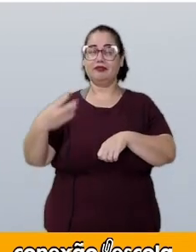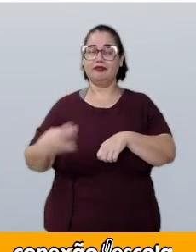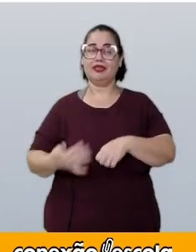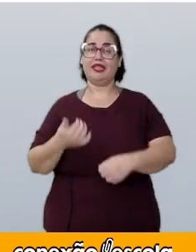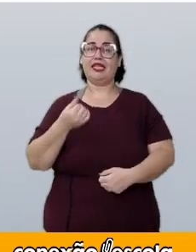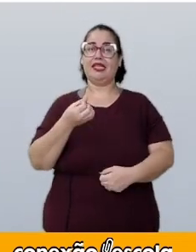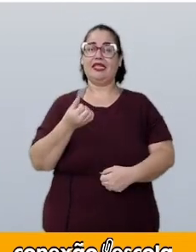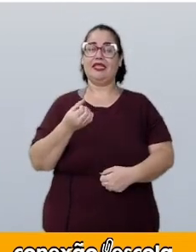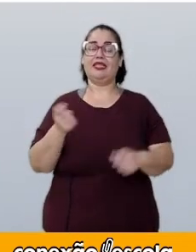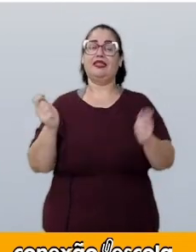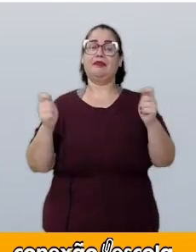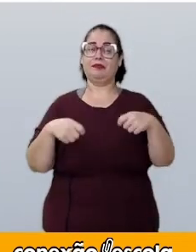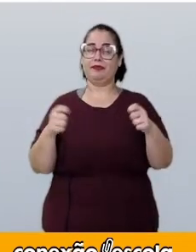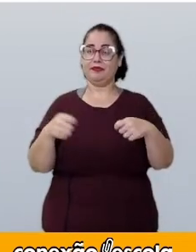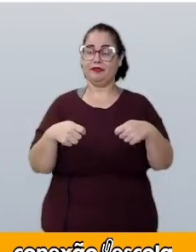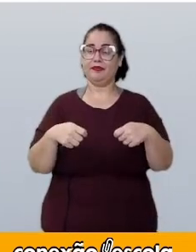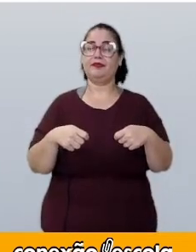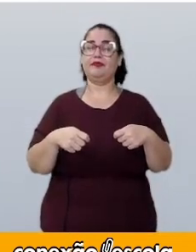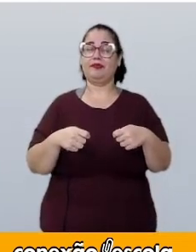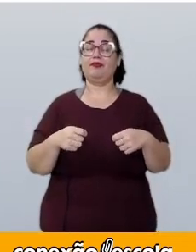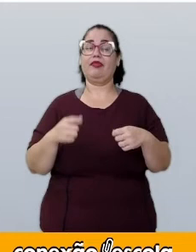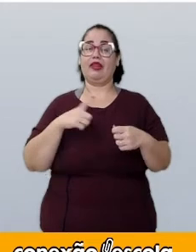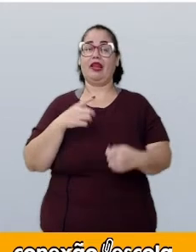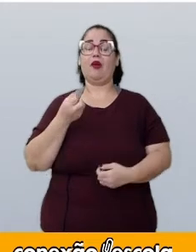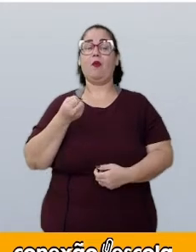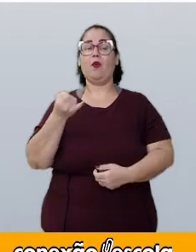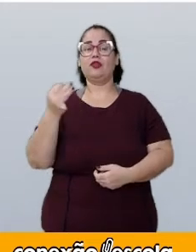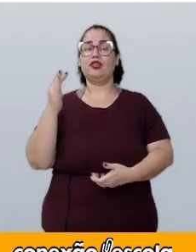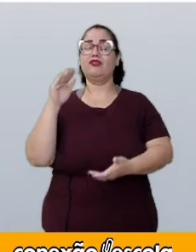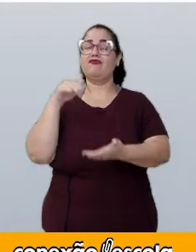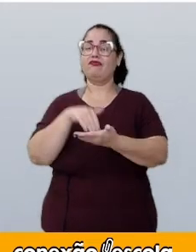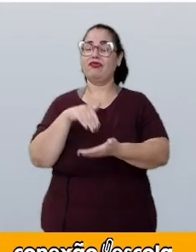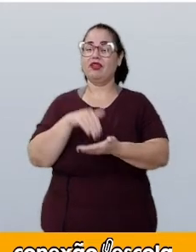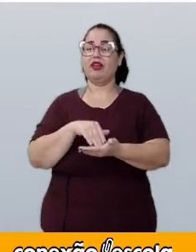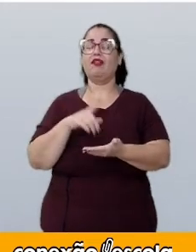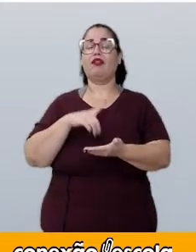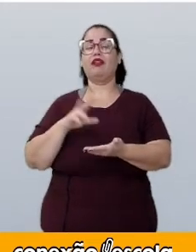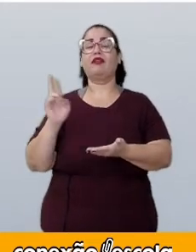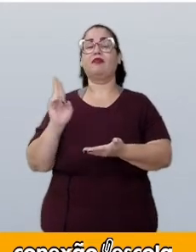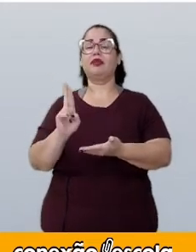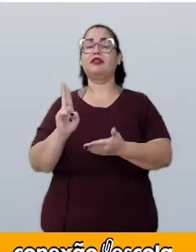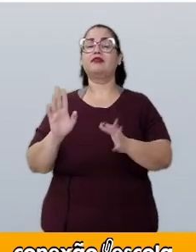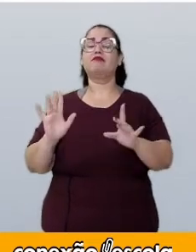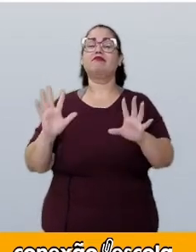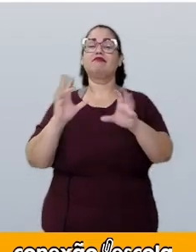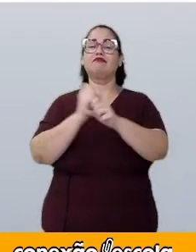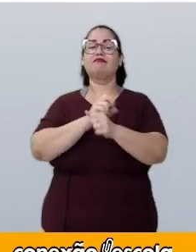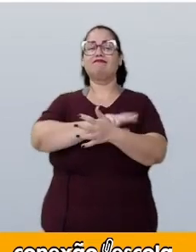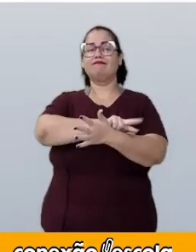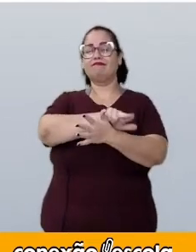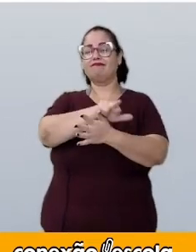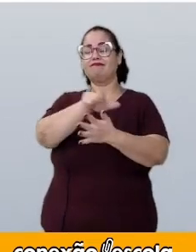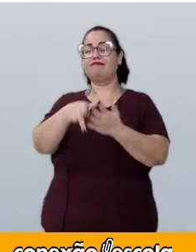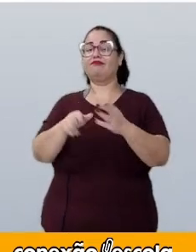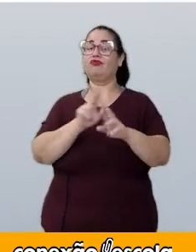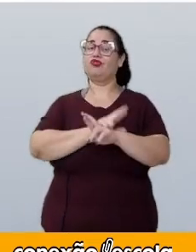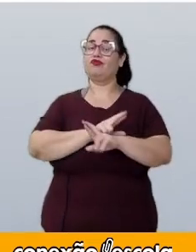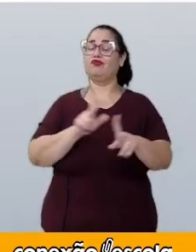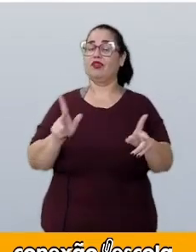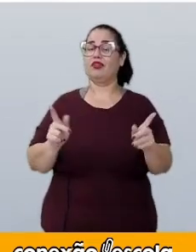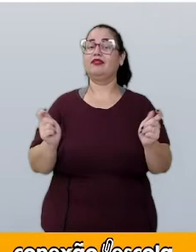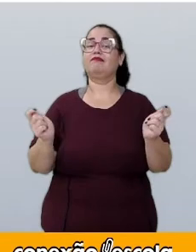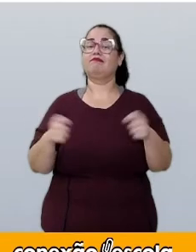possibilidades. A quantidade final representa o número de combinações